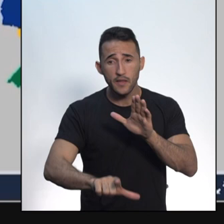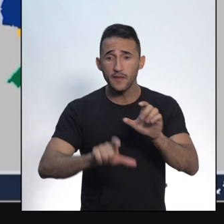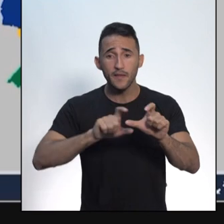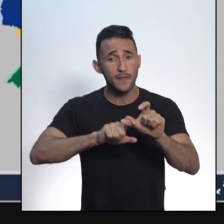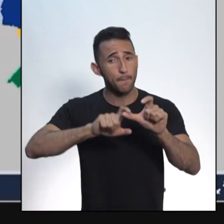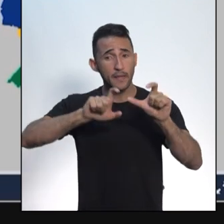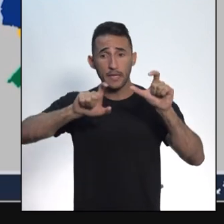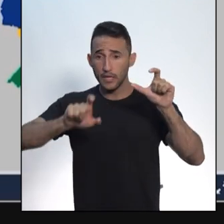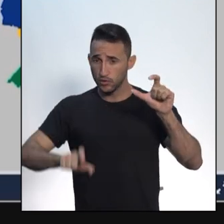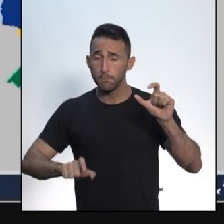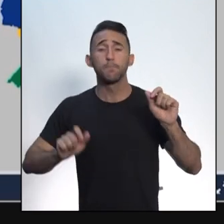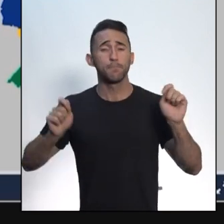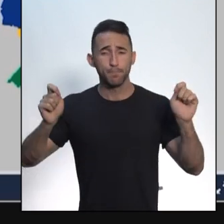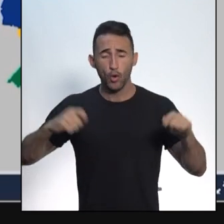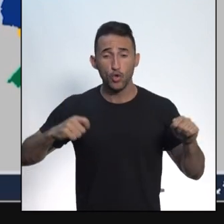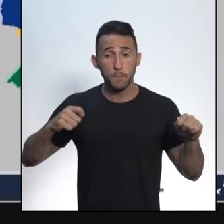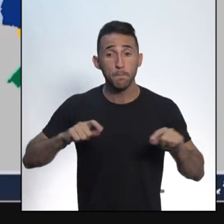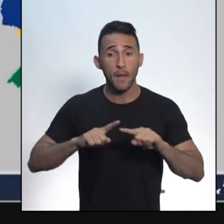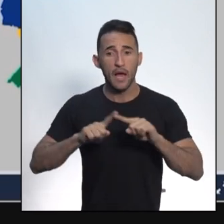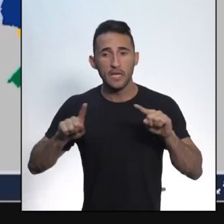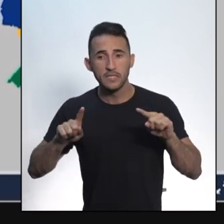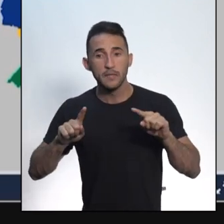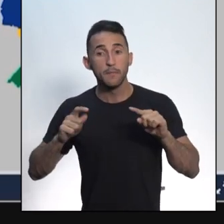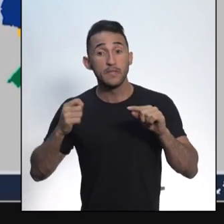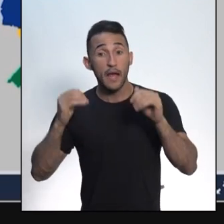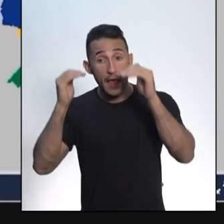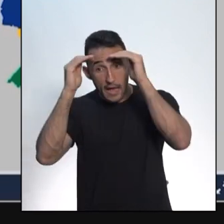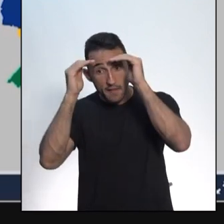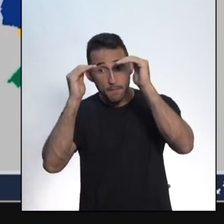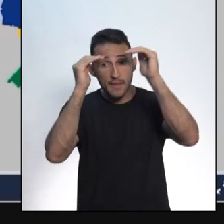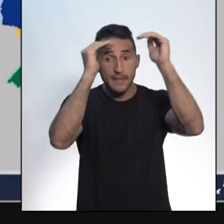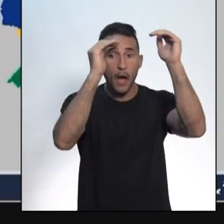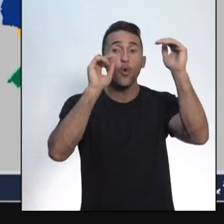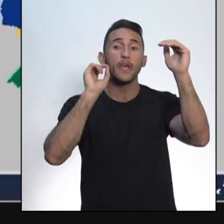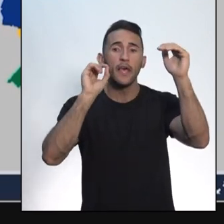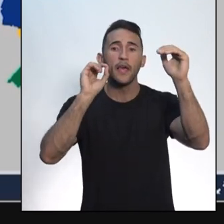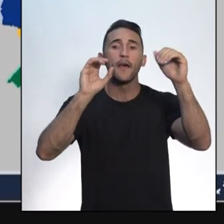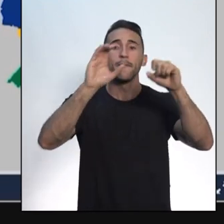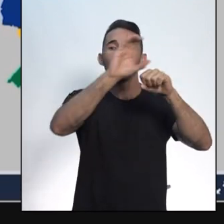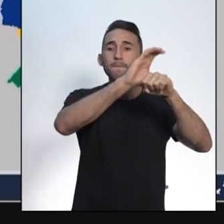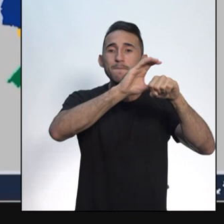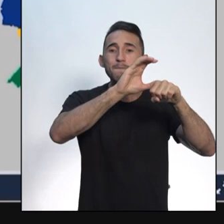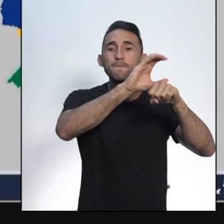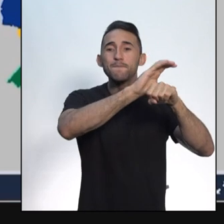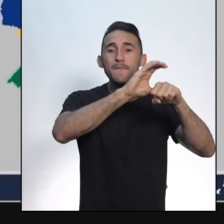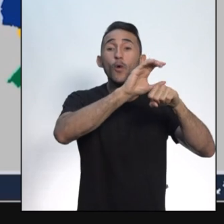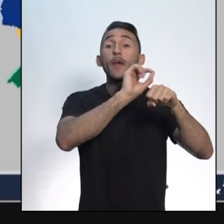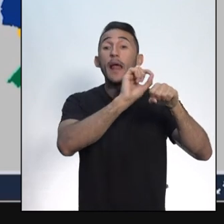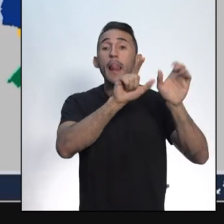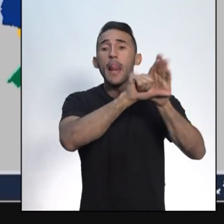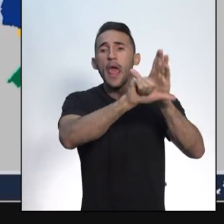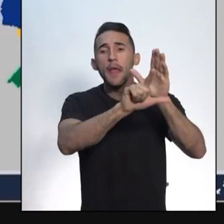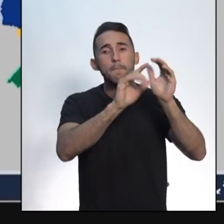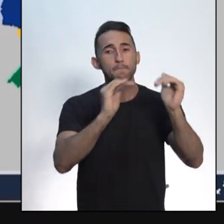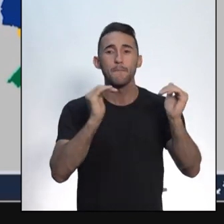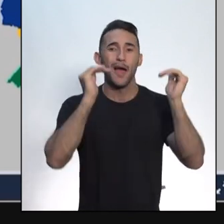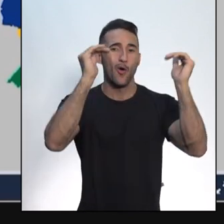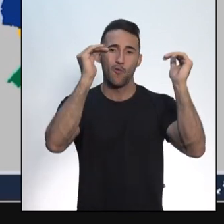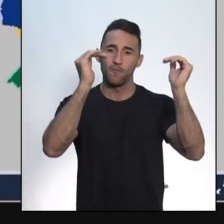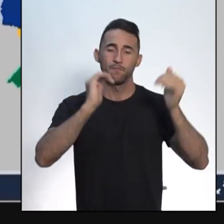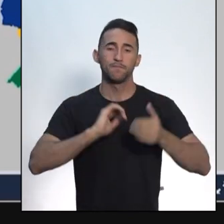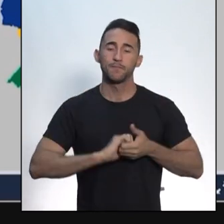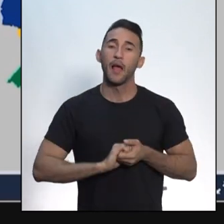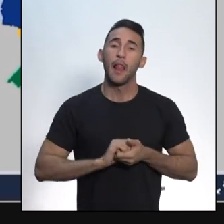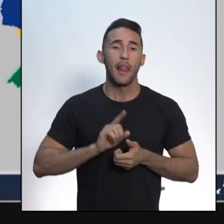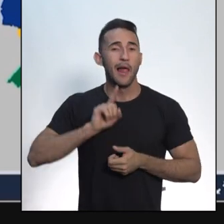desde que respeitem a Constituição Federal. Então, as unidades federadas, tanto nos